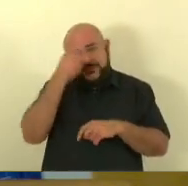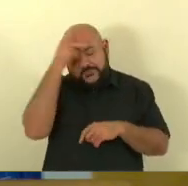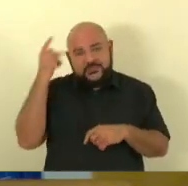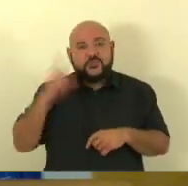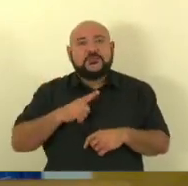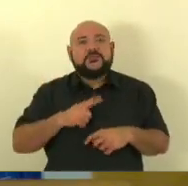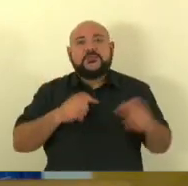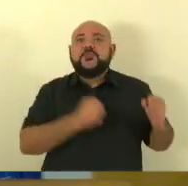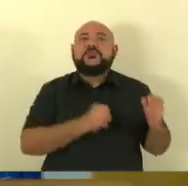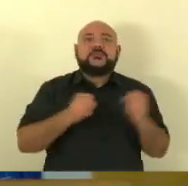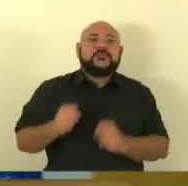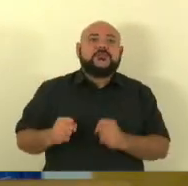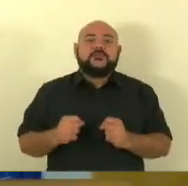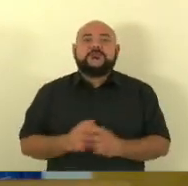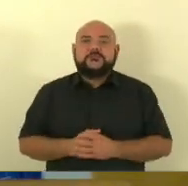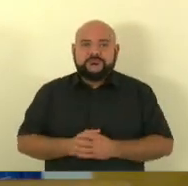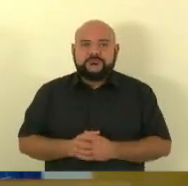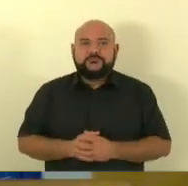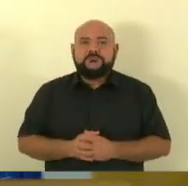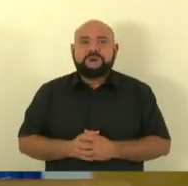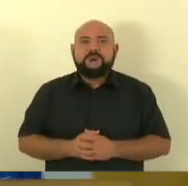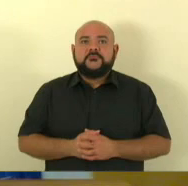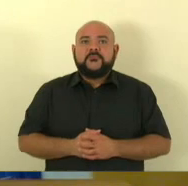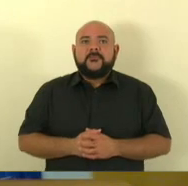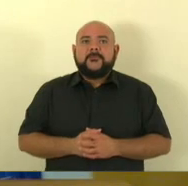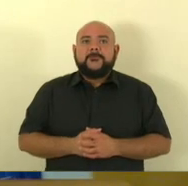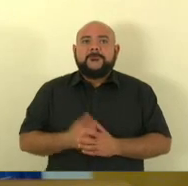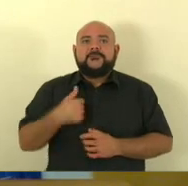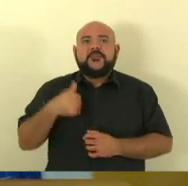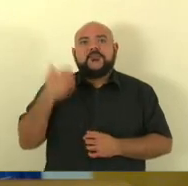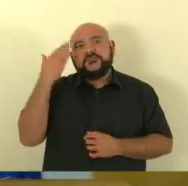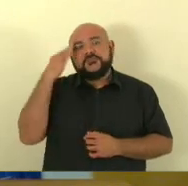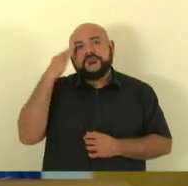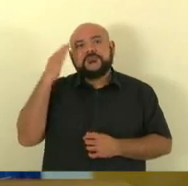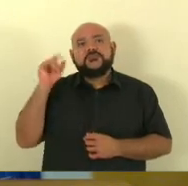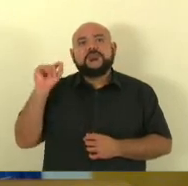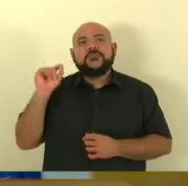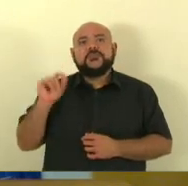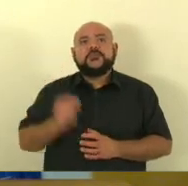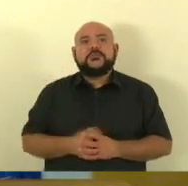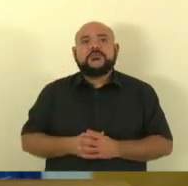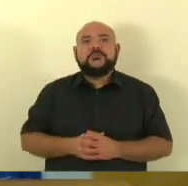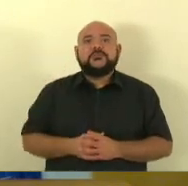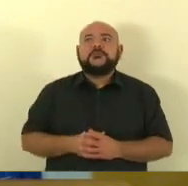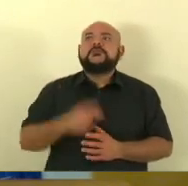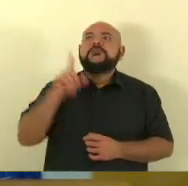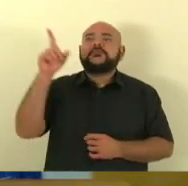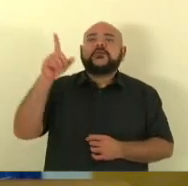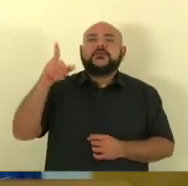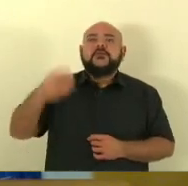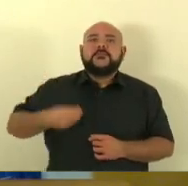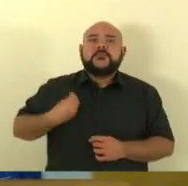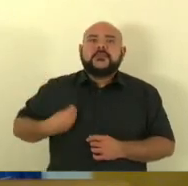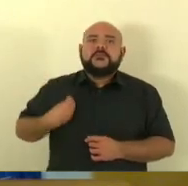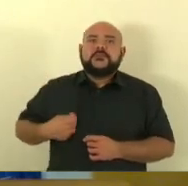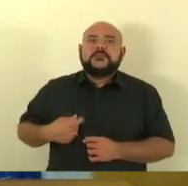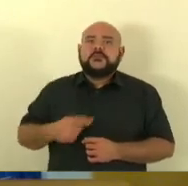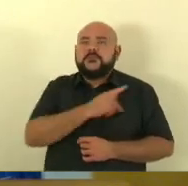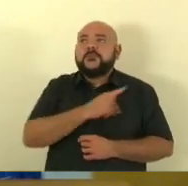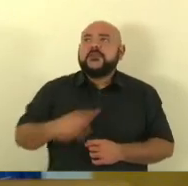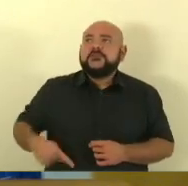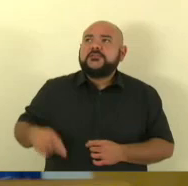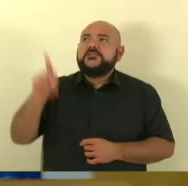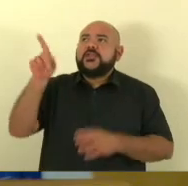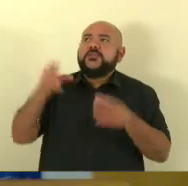é cadê o presidente do aquele que eu está aí o presidente até aqui o que que eu